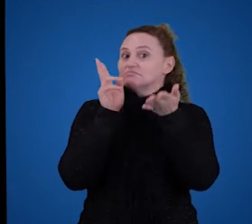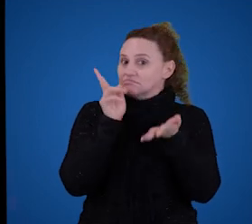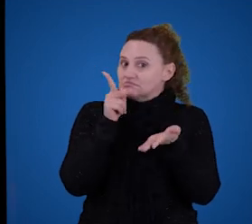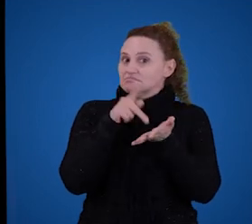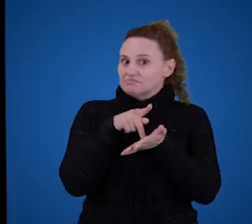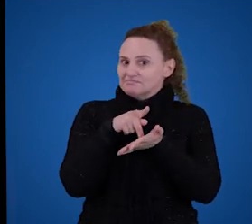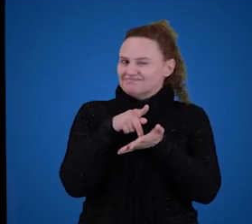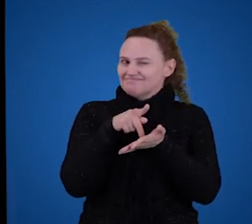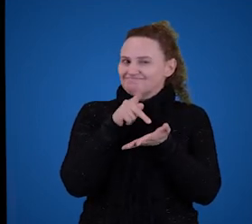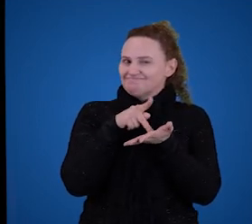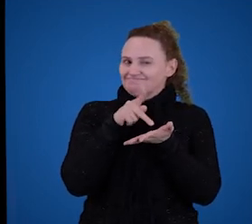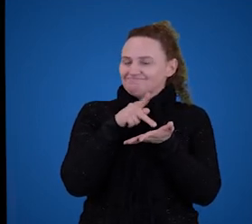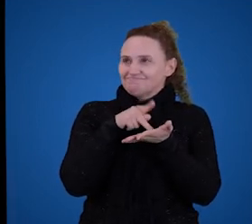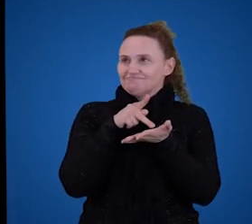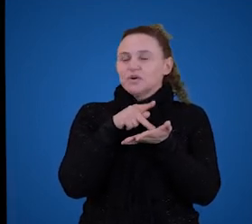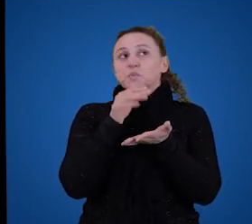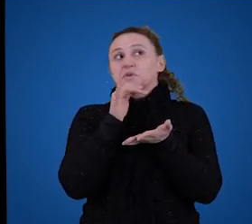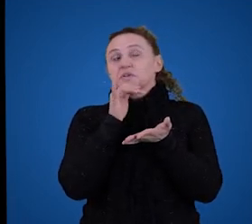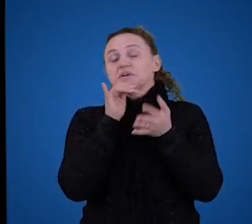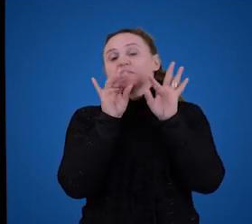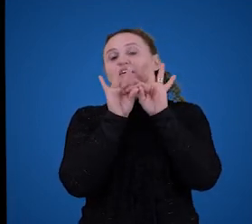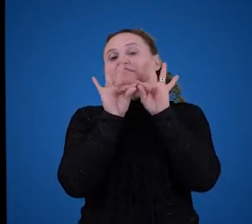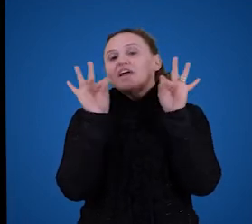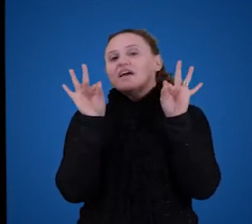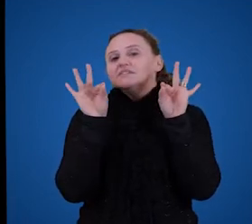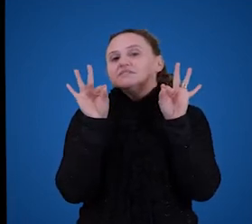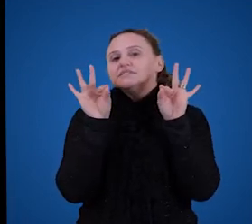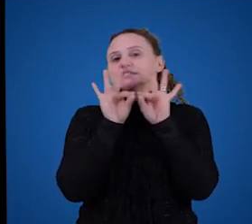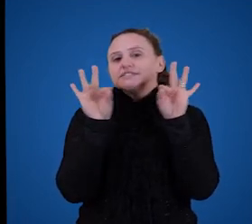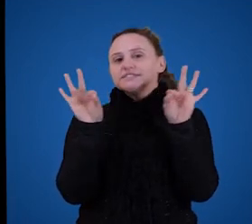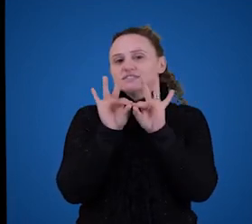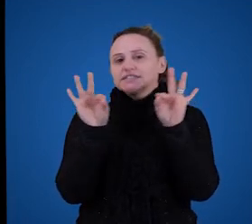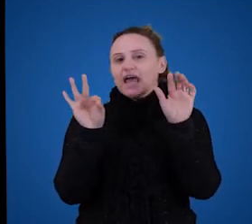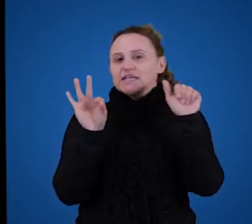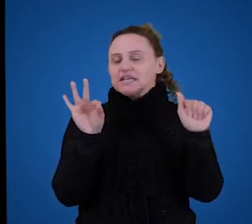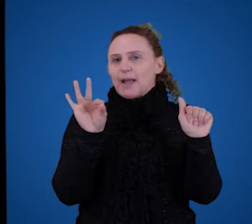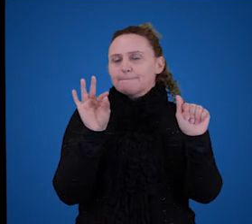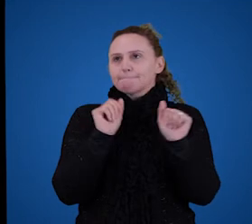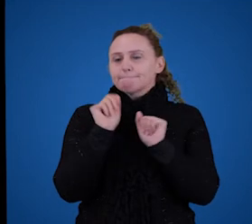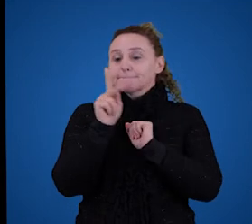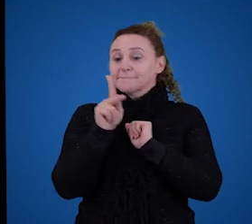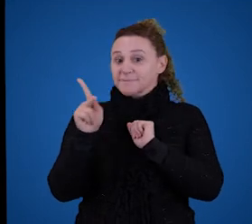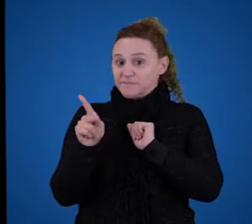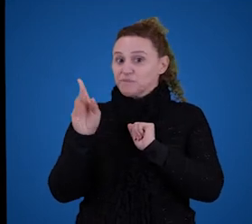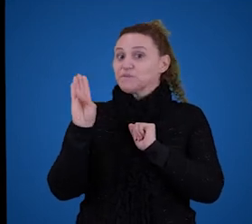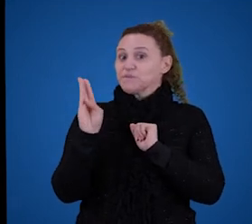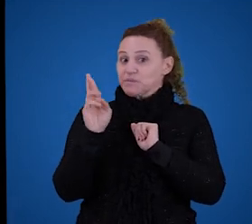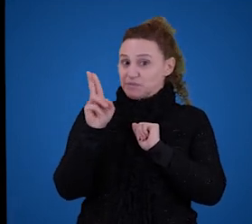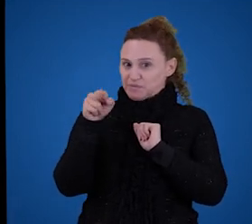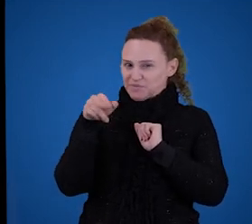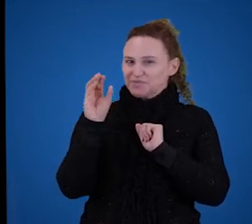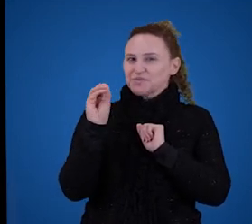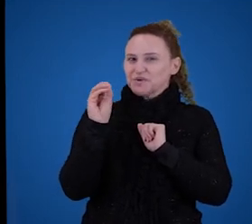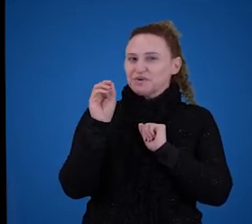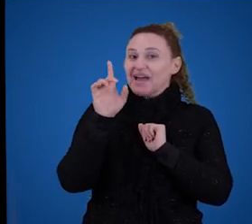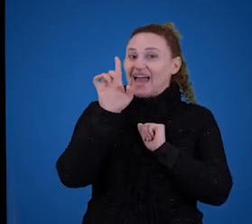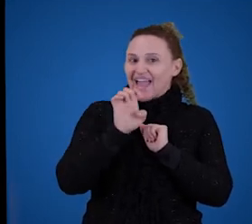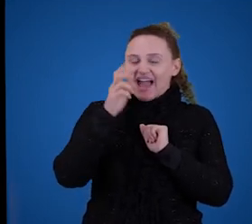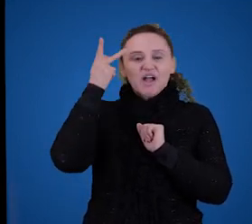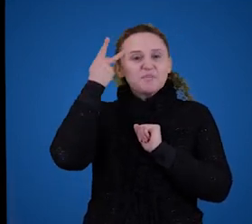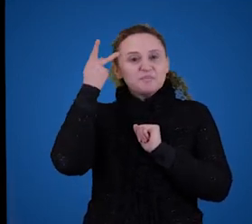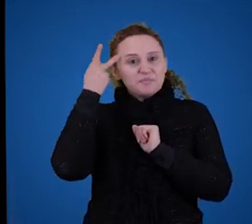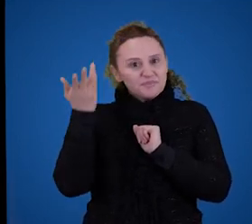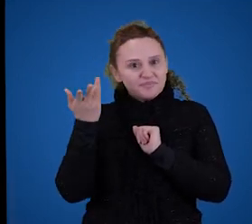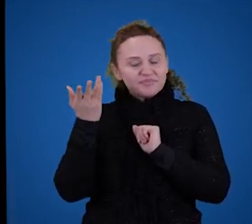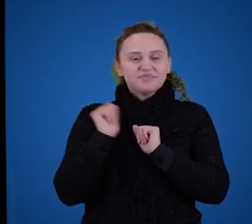Então, por exemplo, né? Tome a seguinte frase aqui. Então, a frase A. O professor Bruno, eu, no caso, é paulista. A